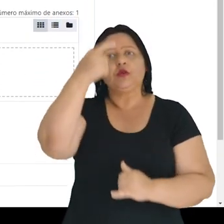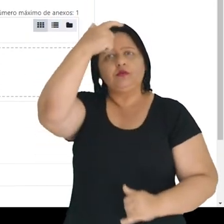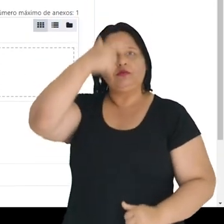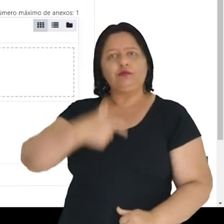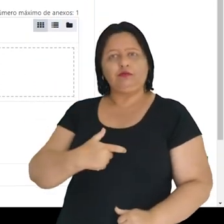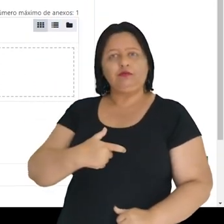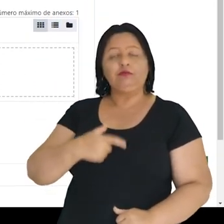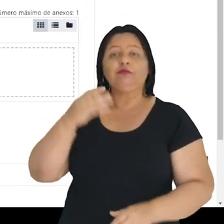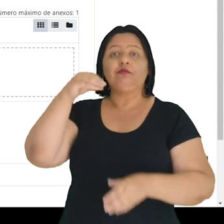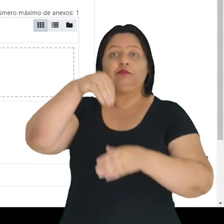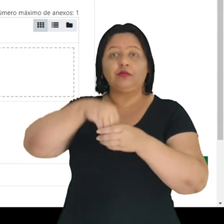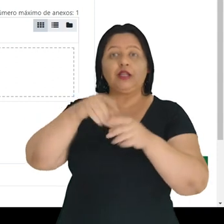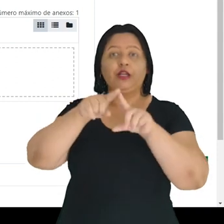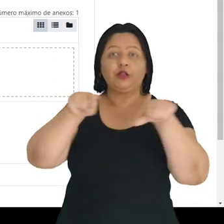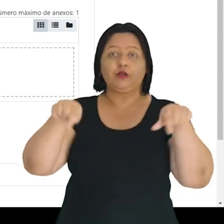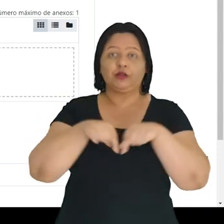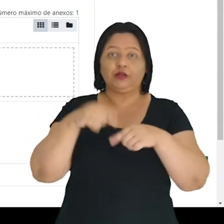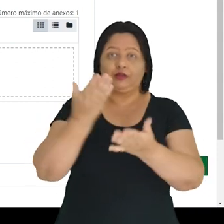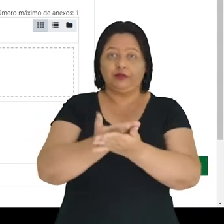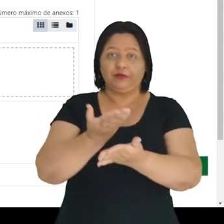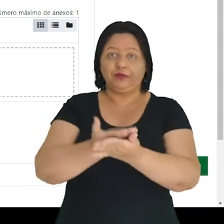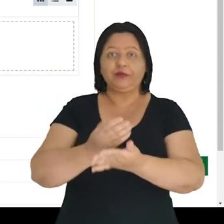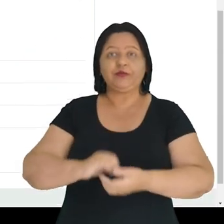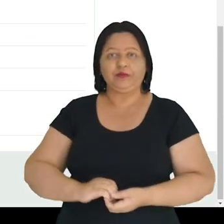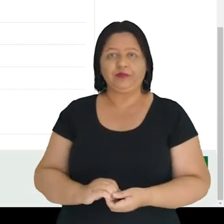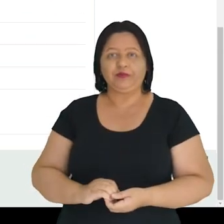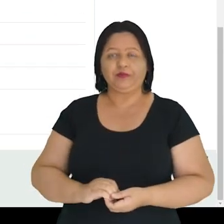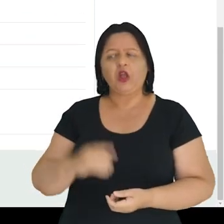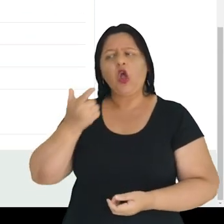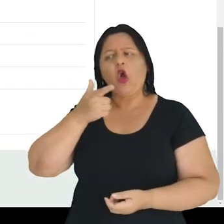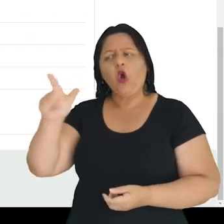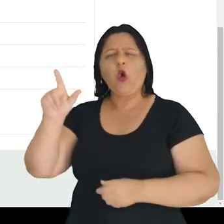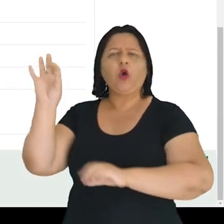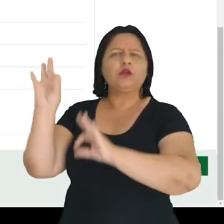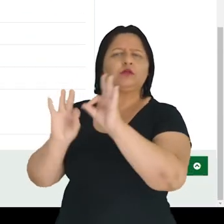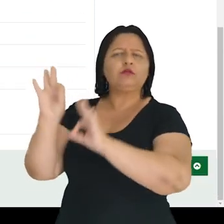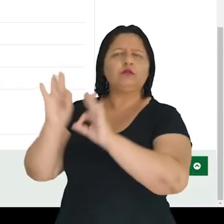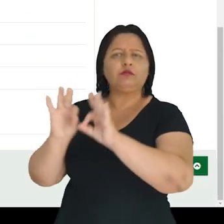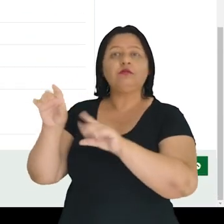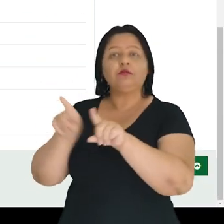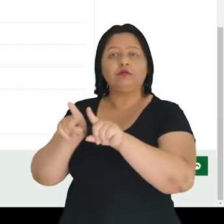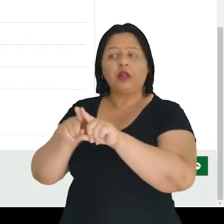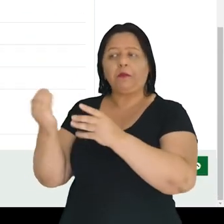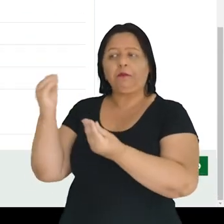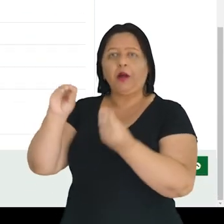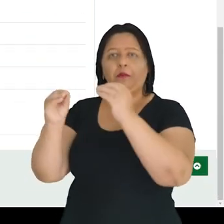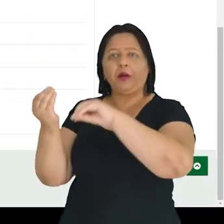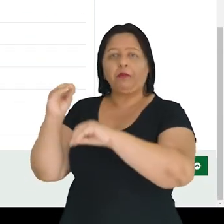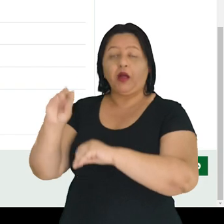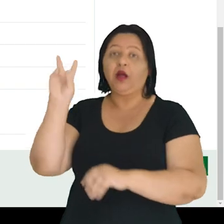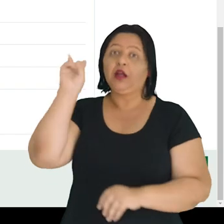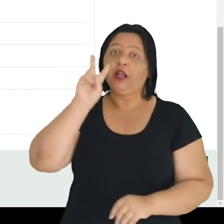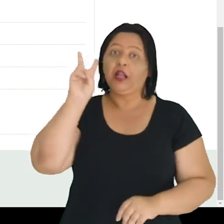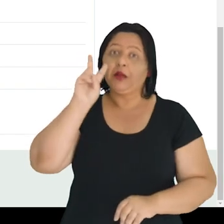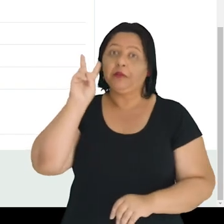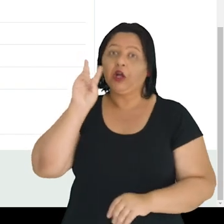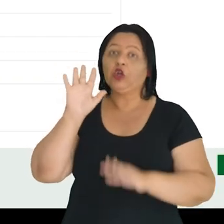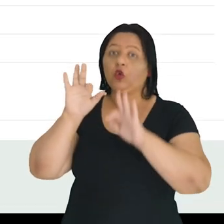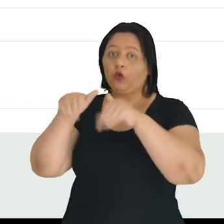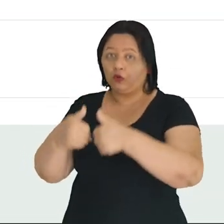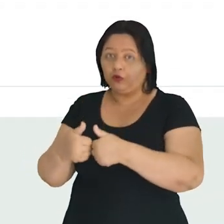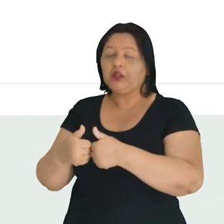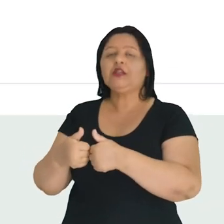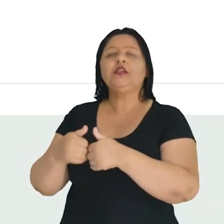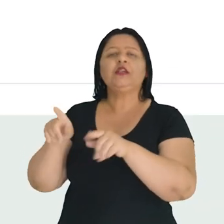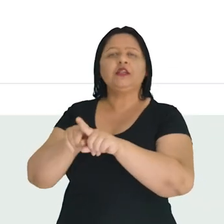semelhança do que você é na sua sala de aula. Aqui você tem outras configurações adicionais e sempre lembrando